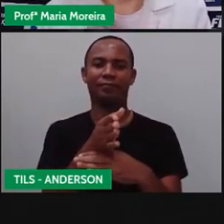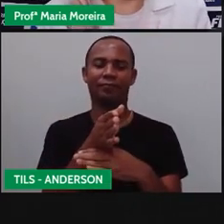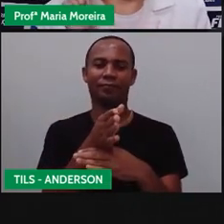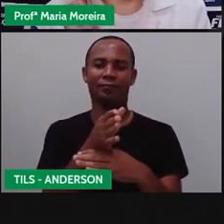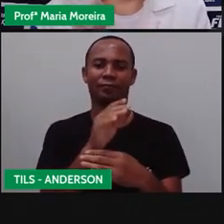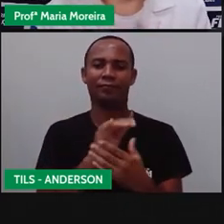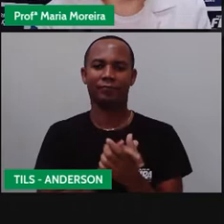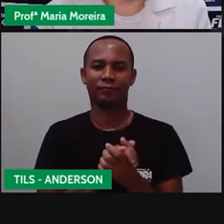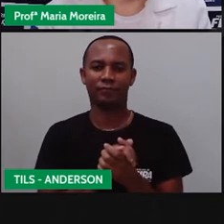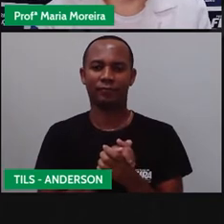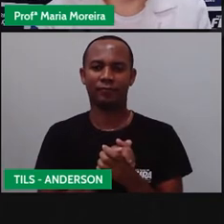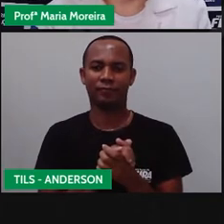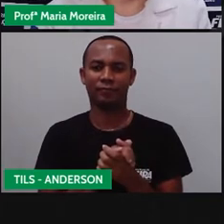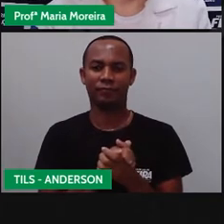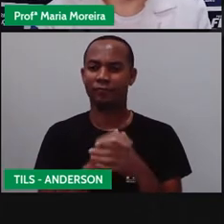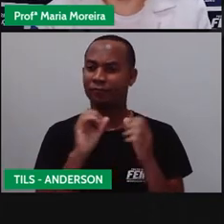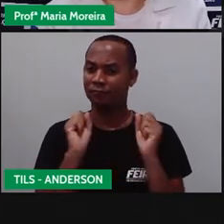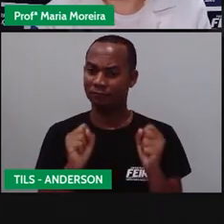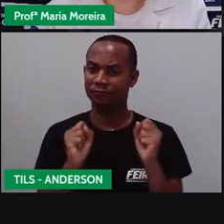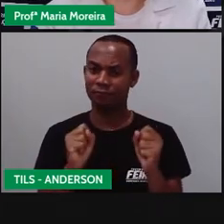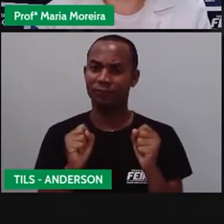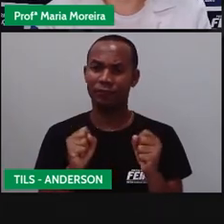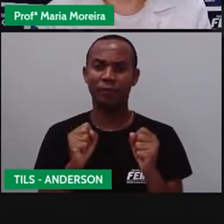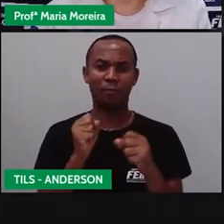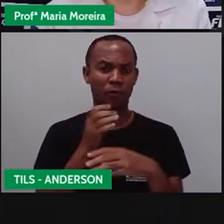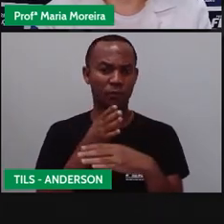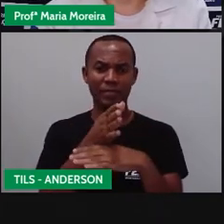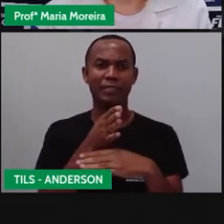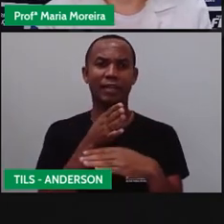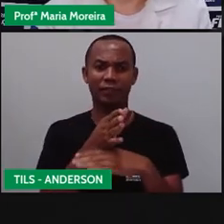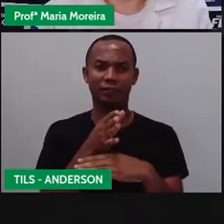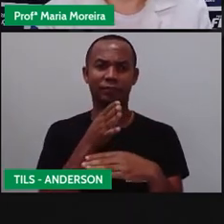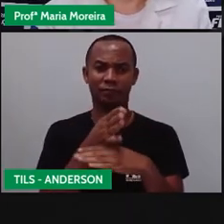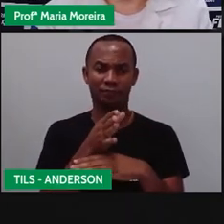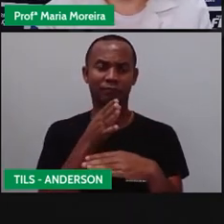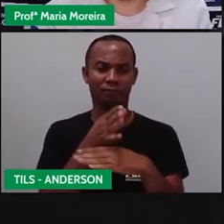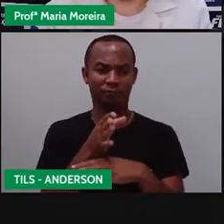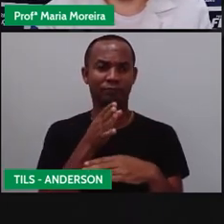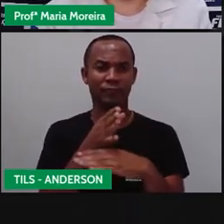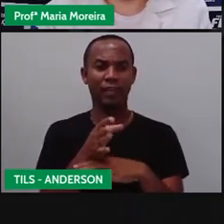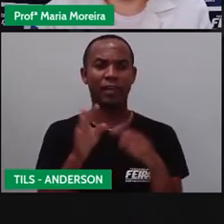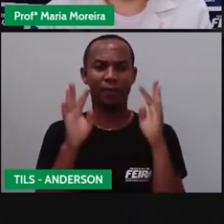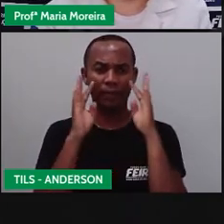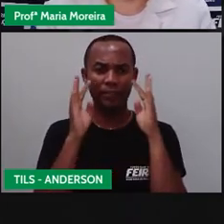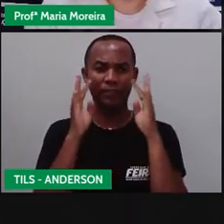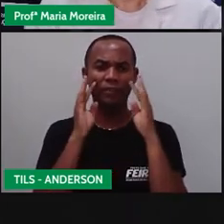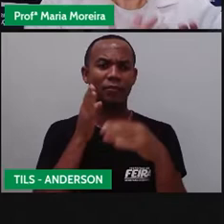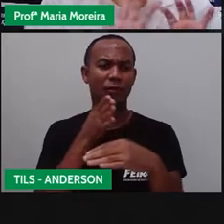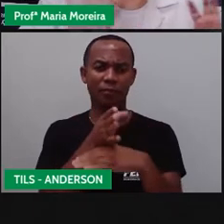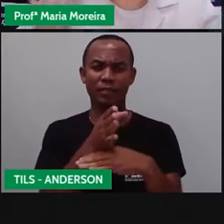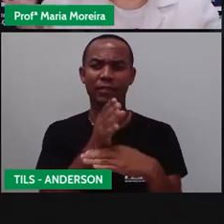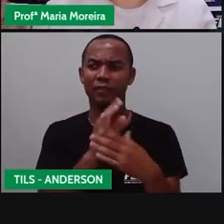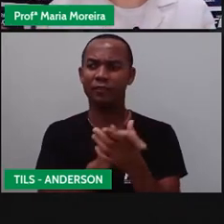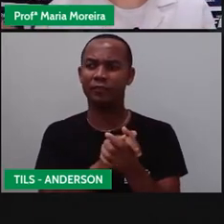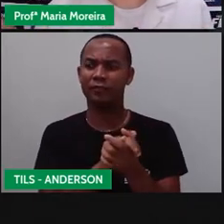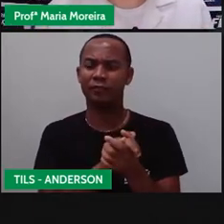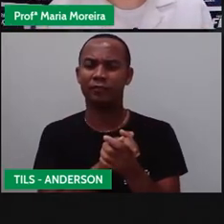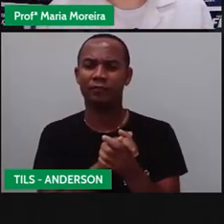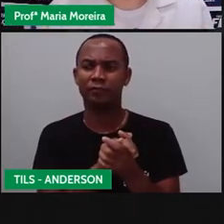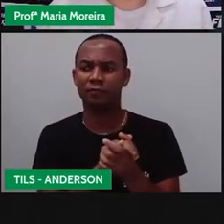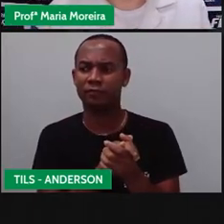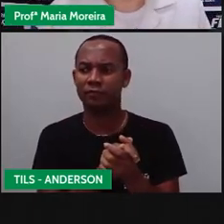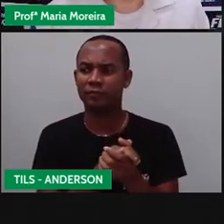E esse aí está te dizendo o quê? Ele está verde. Pode passar, não é isso? Então, são três